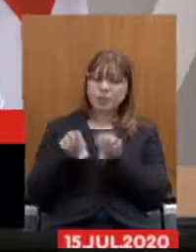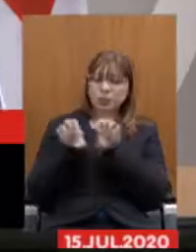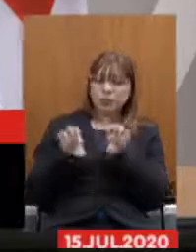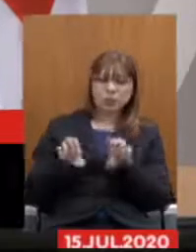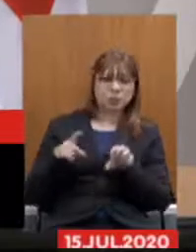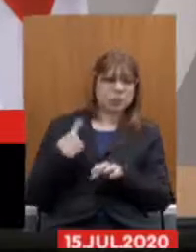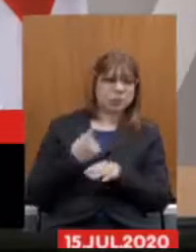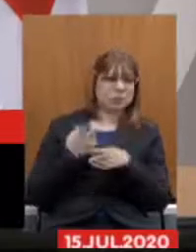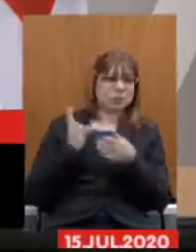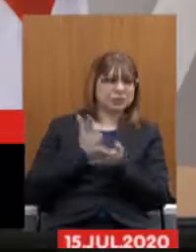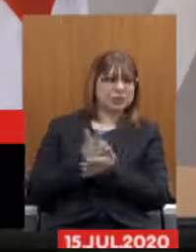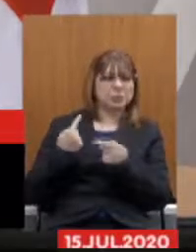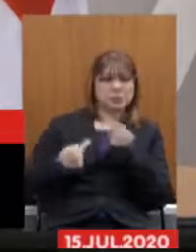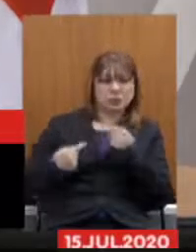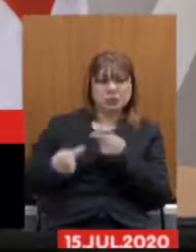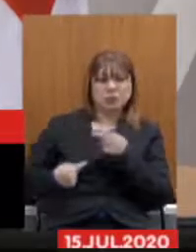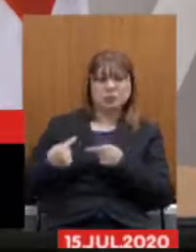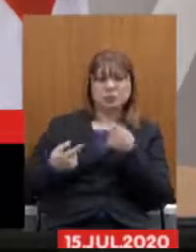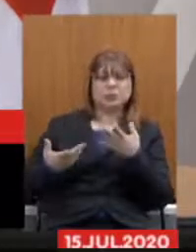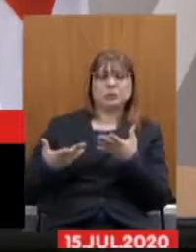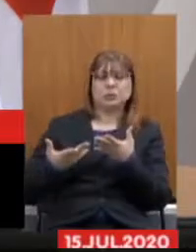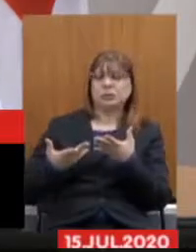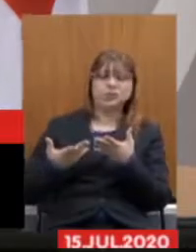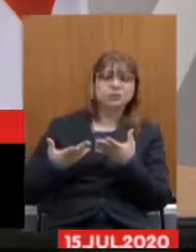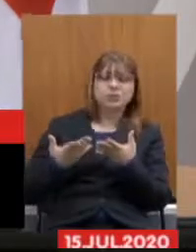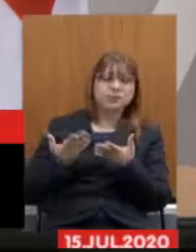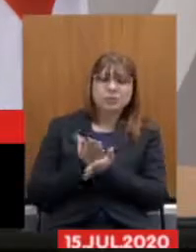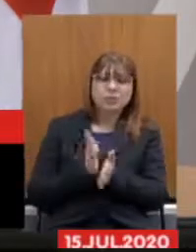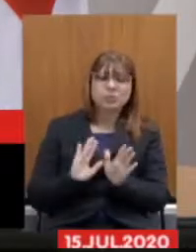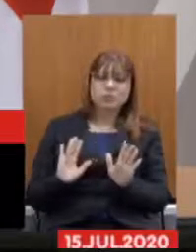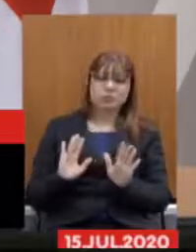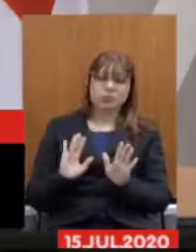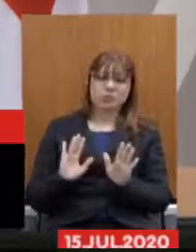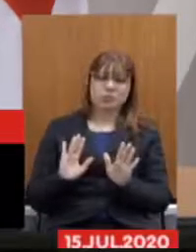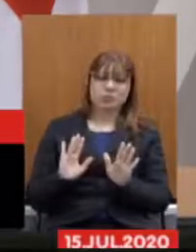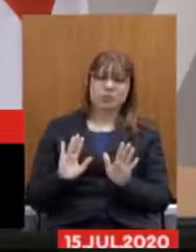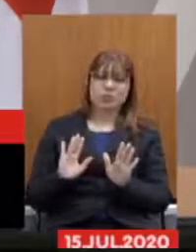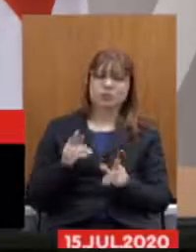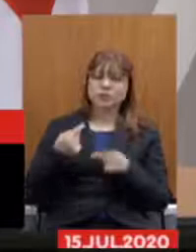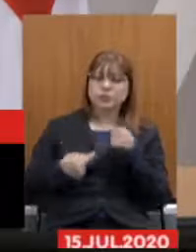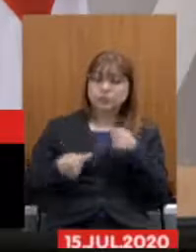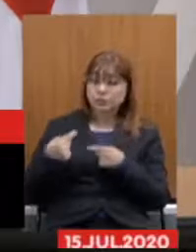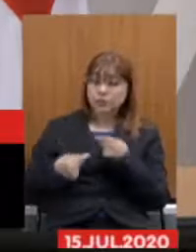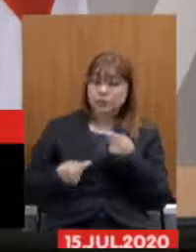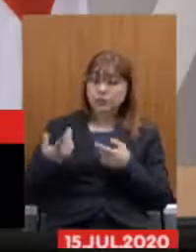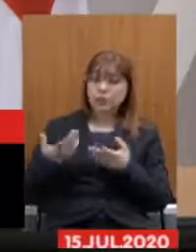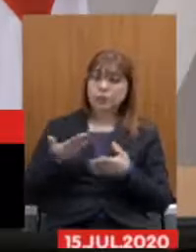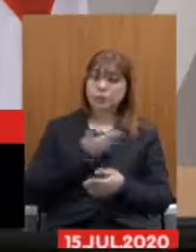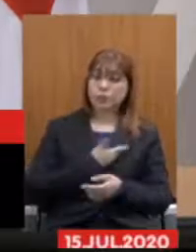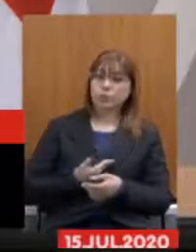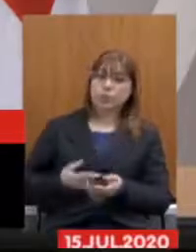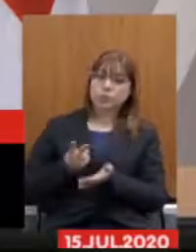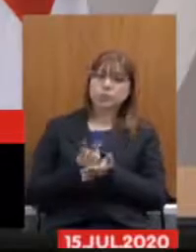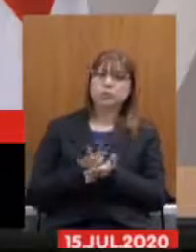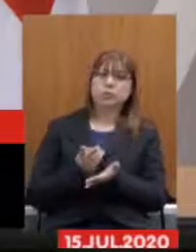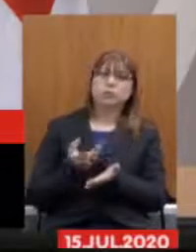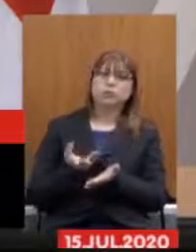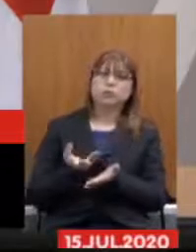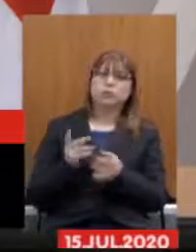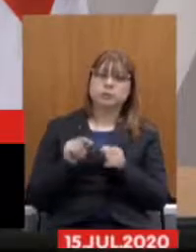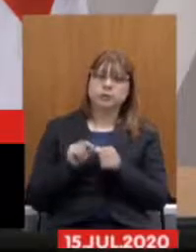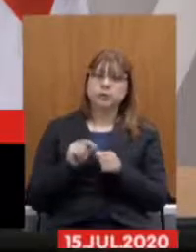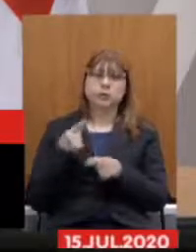nós temos feito ao longo desse período não é o mesmo discurso que o governo tem feito e